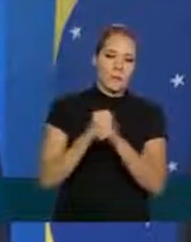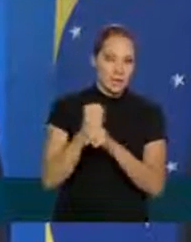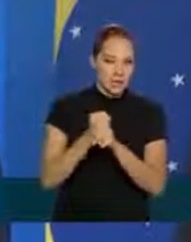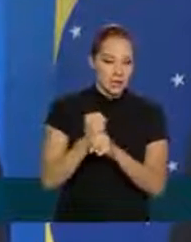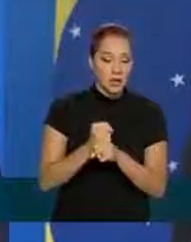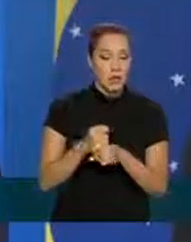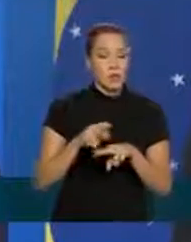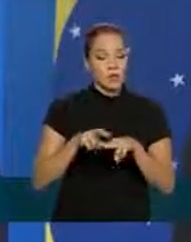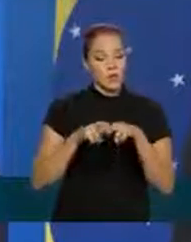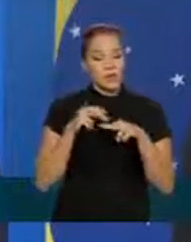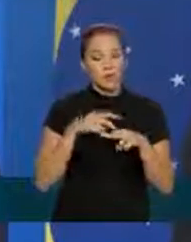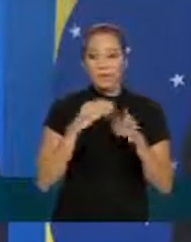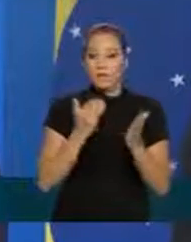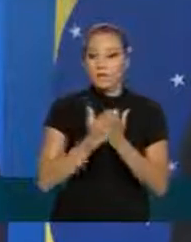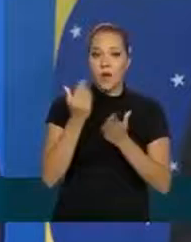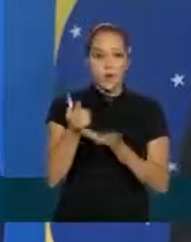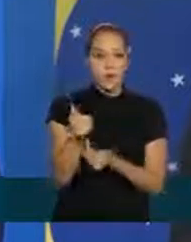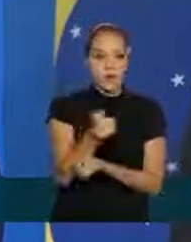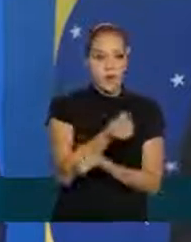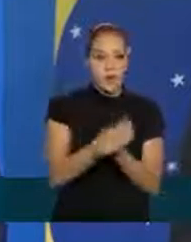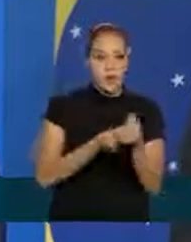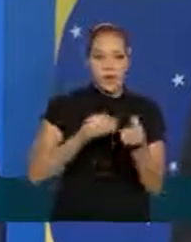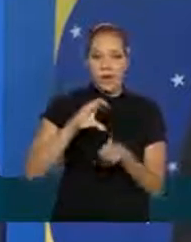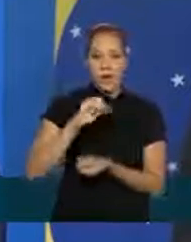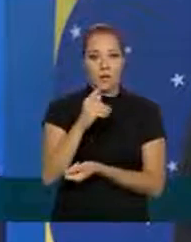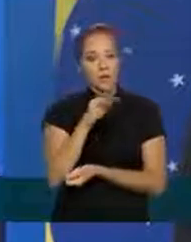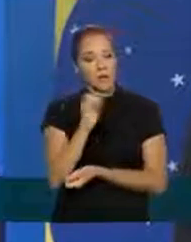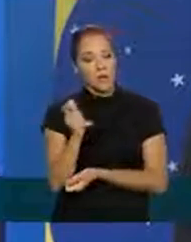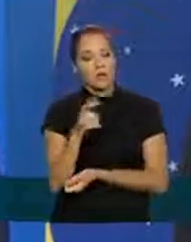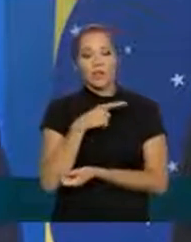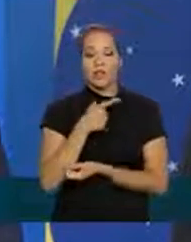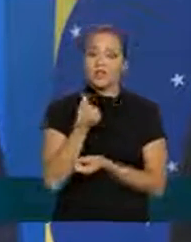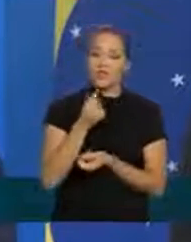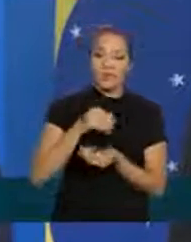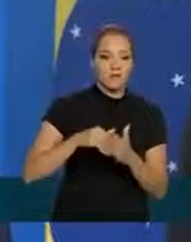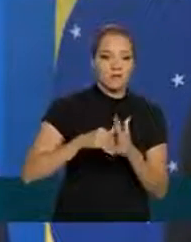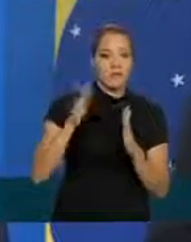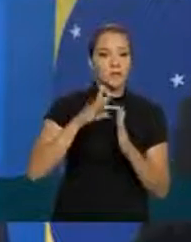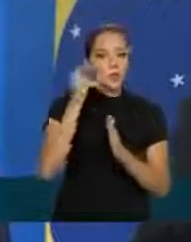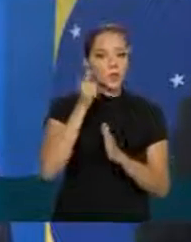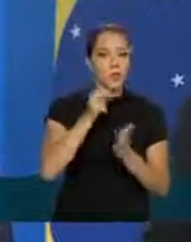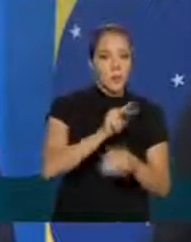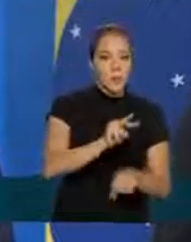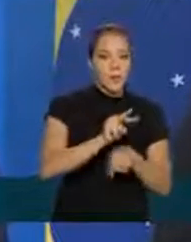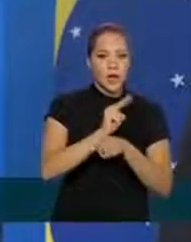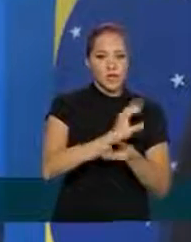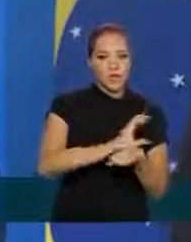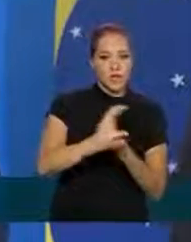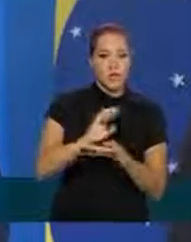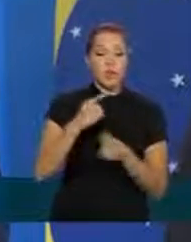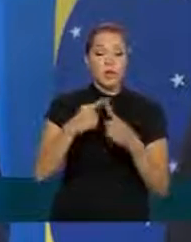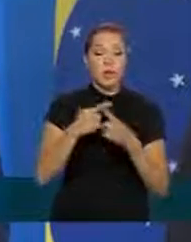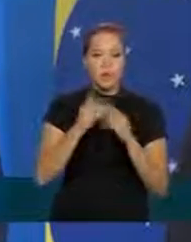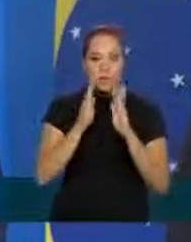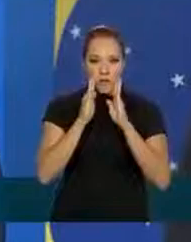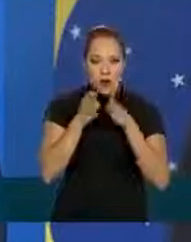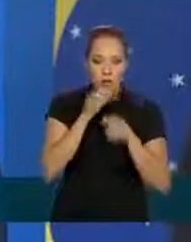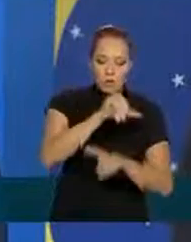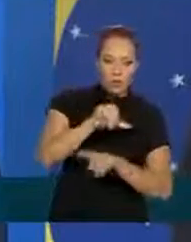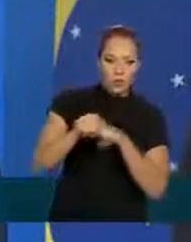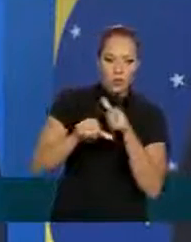a maior base de capital e o maior volume para emprestar porque nós mudamos o foco da Caixa Econômica Federal